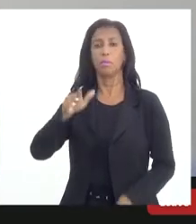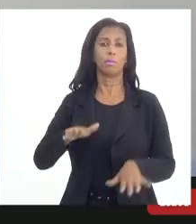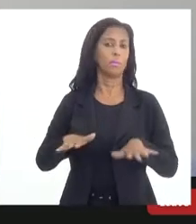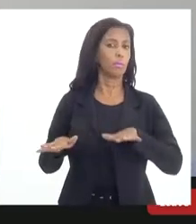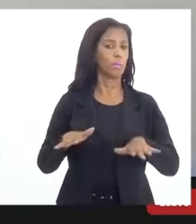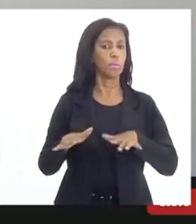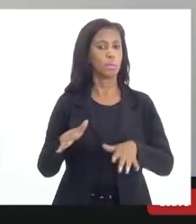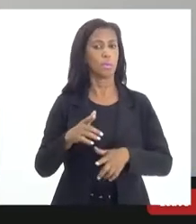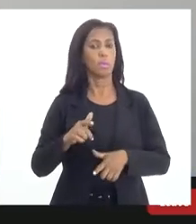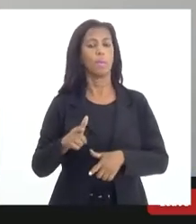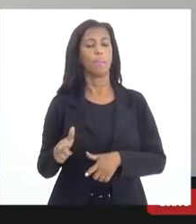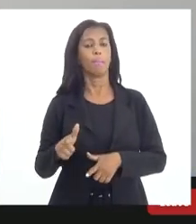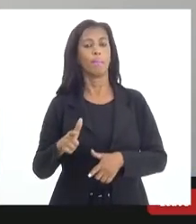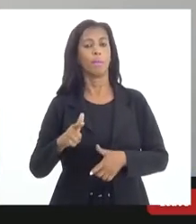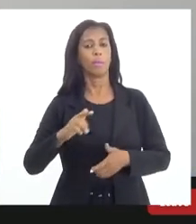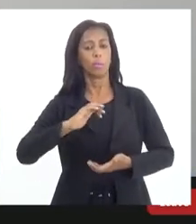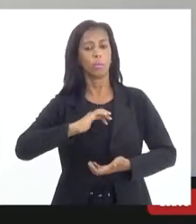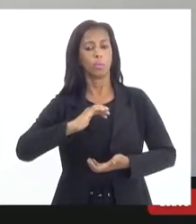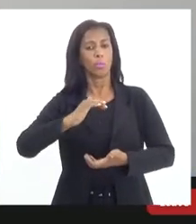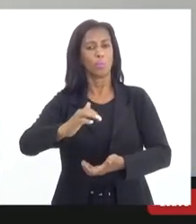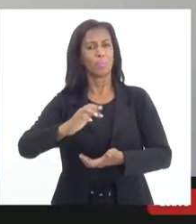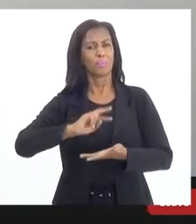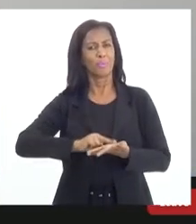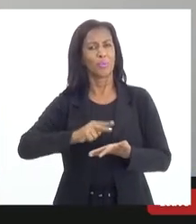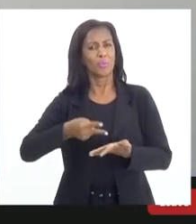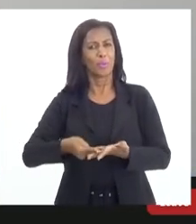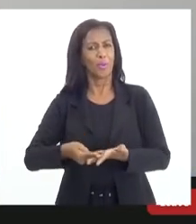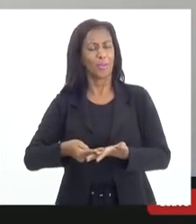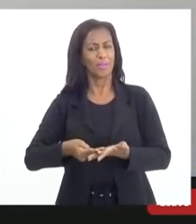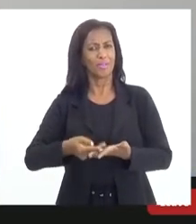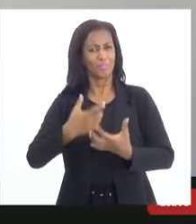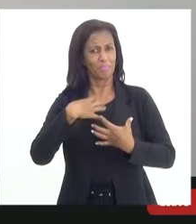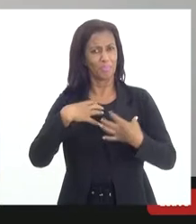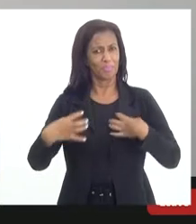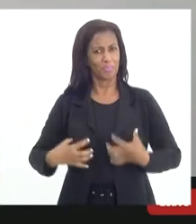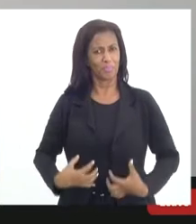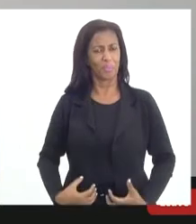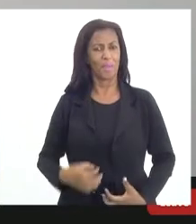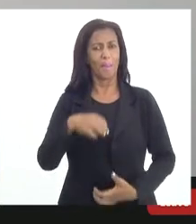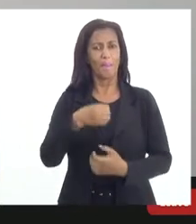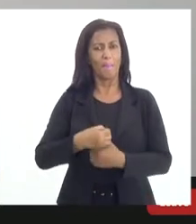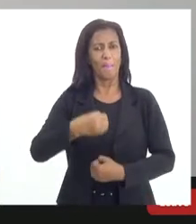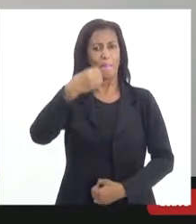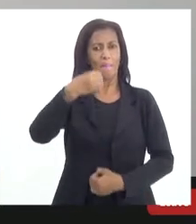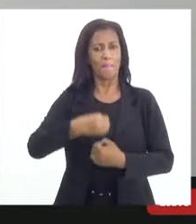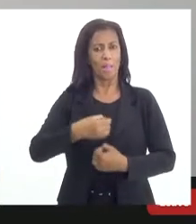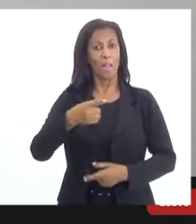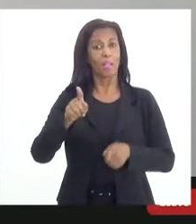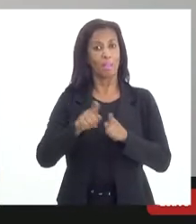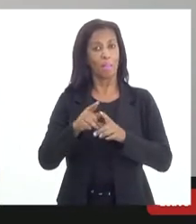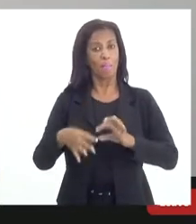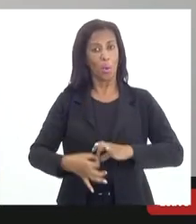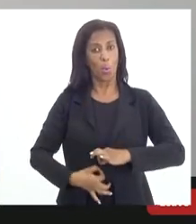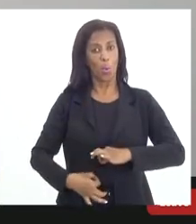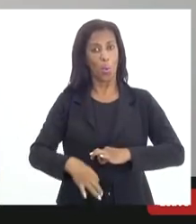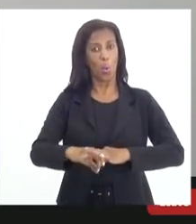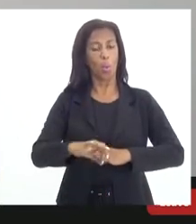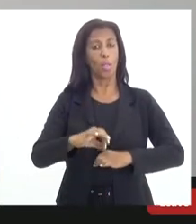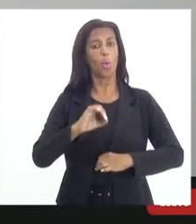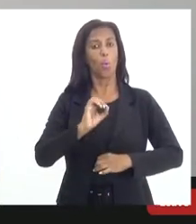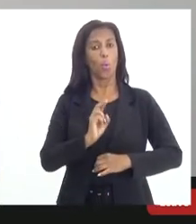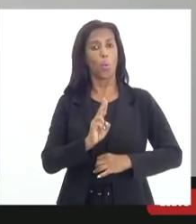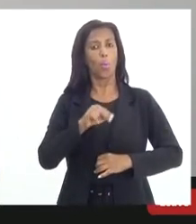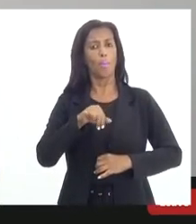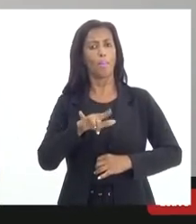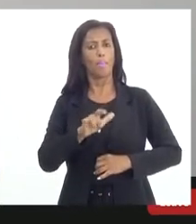pelo transplante de medula óssea e também a doação de cordão umbilical. Quero uma saudação